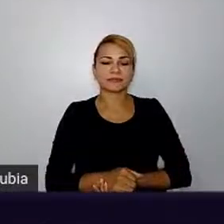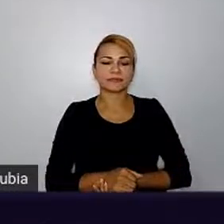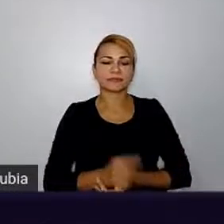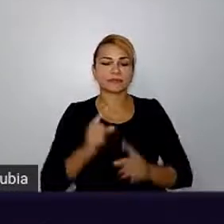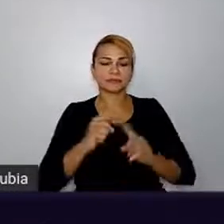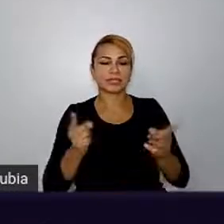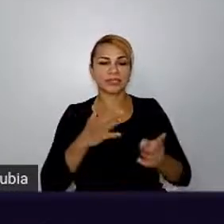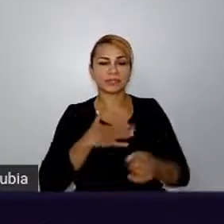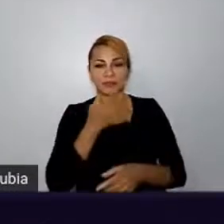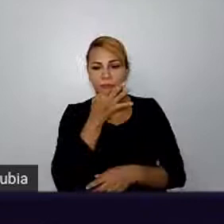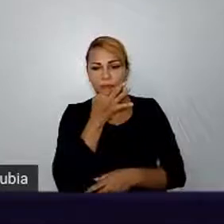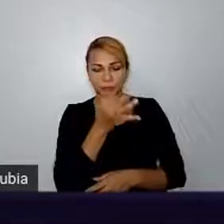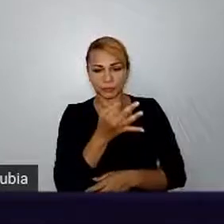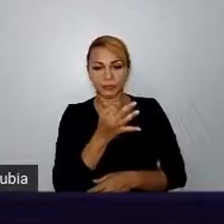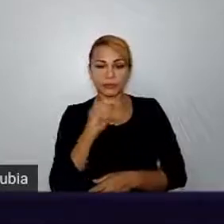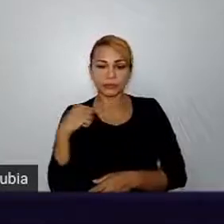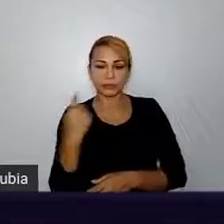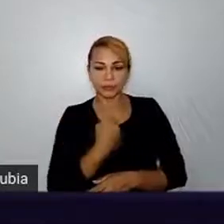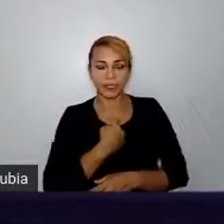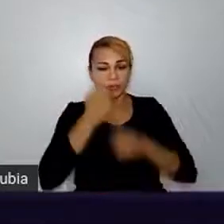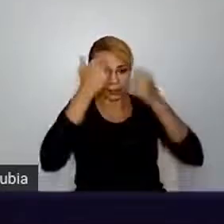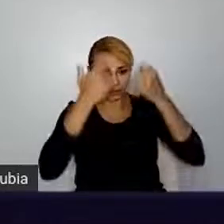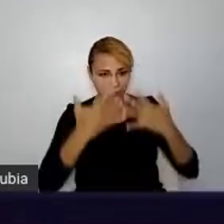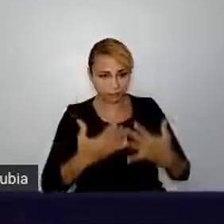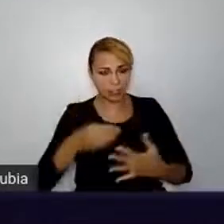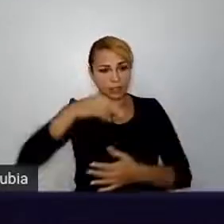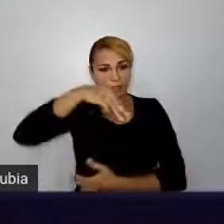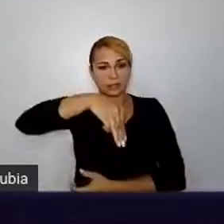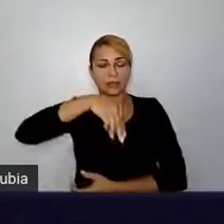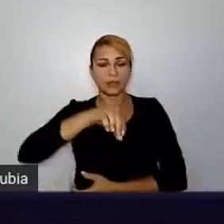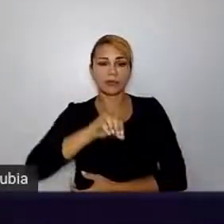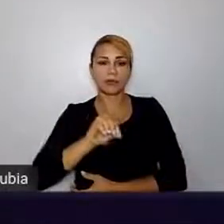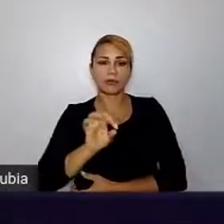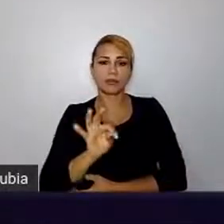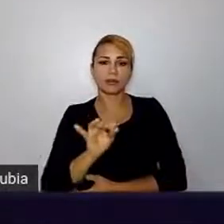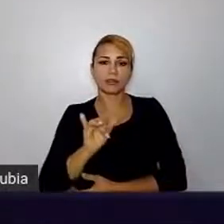quando a gente explica o motivo de receber aquele feedback,